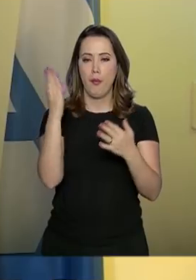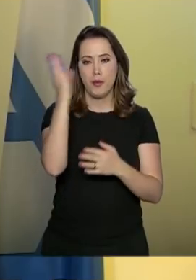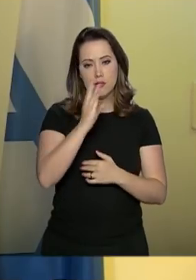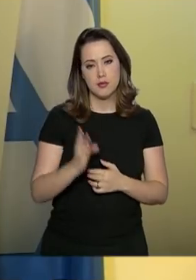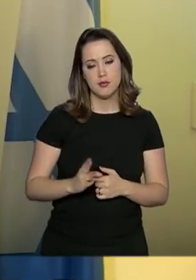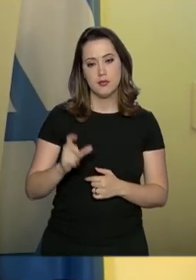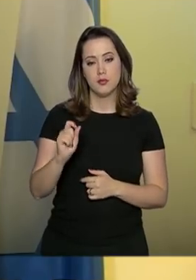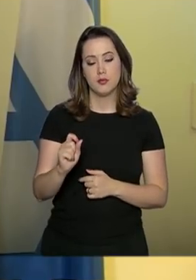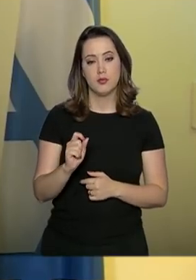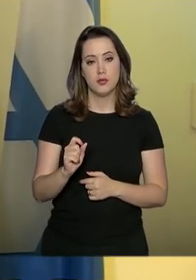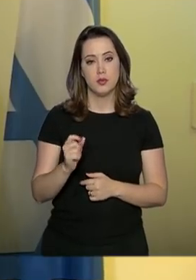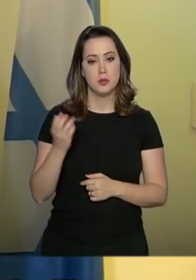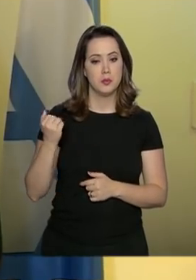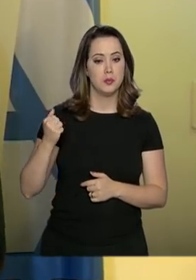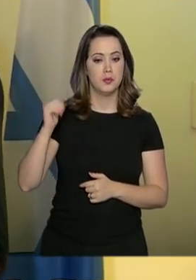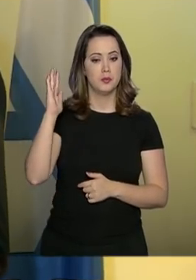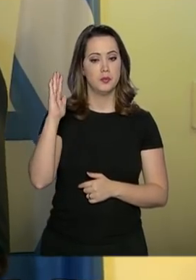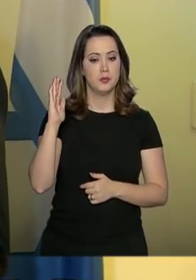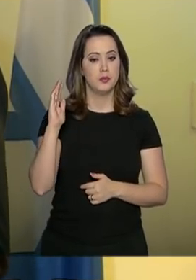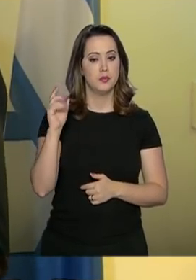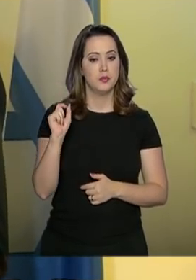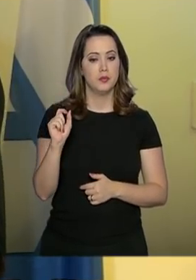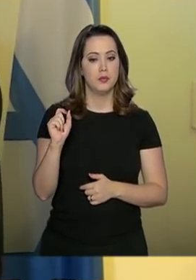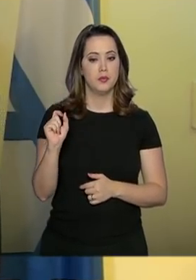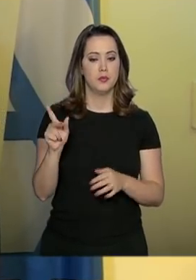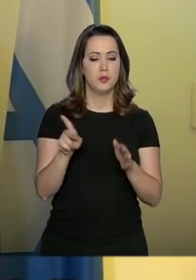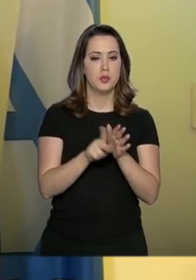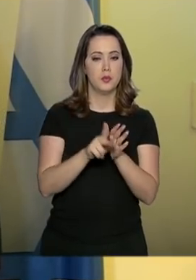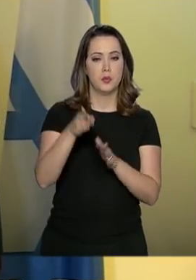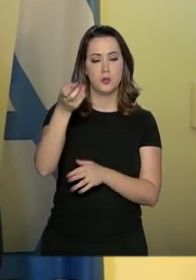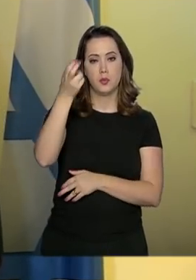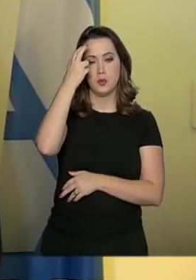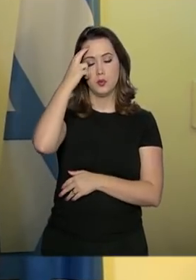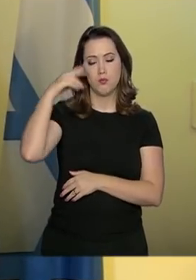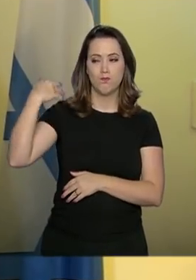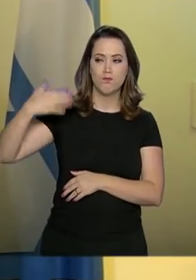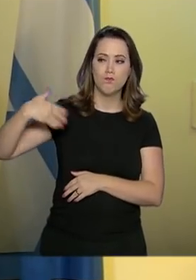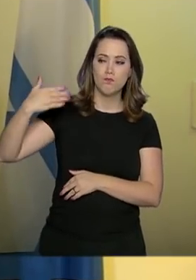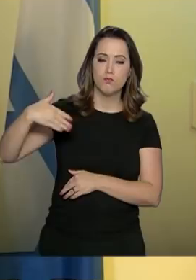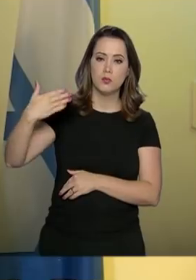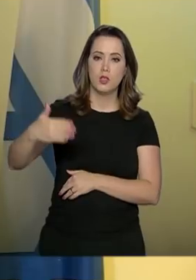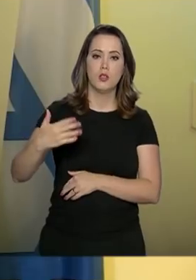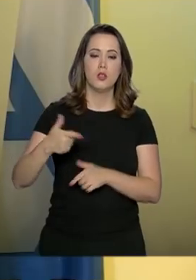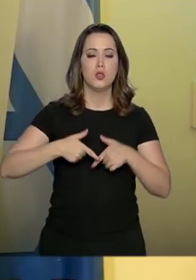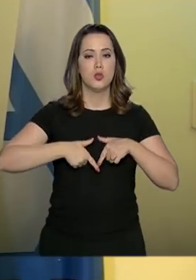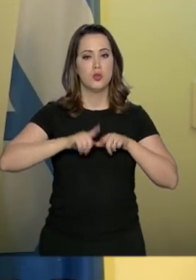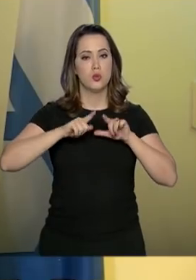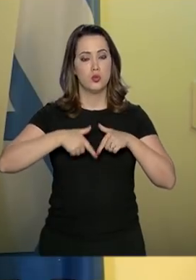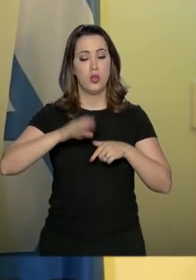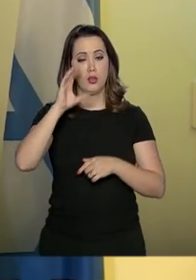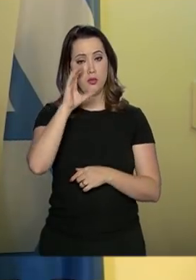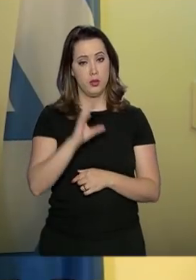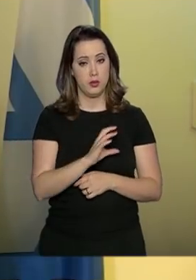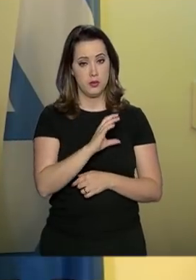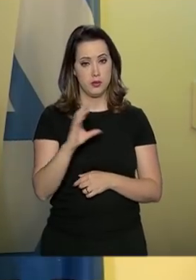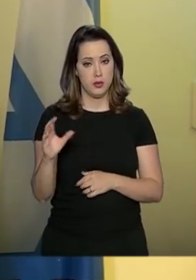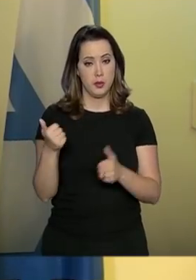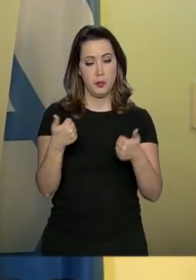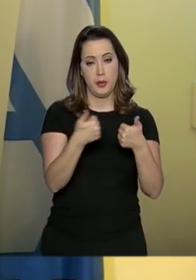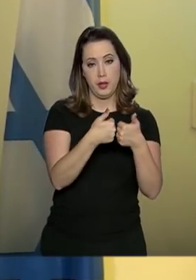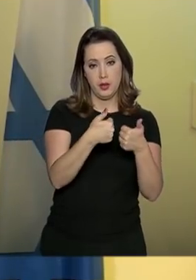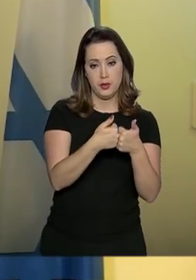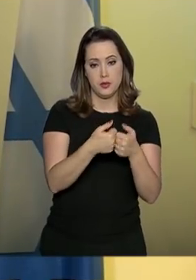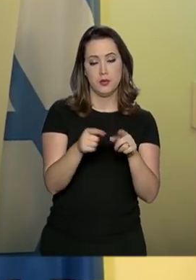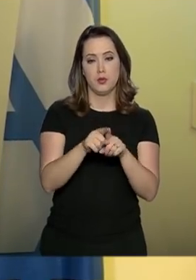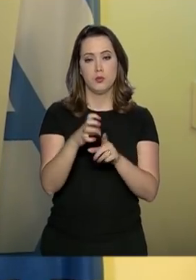de além da sua cultura, sua tradição judaico-cristã. Se aproxima